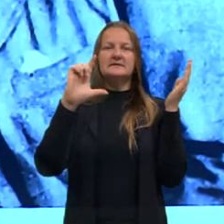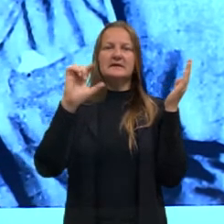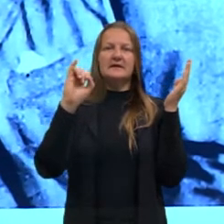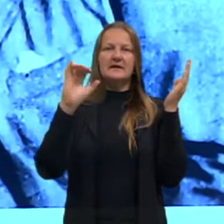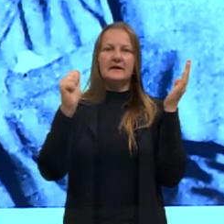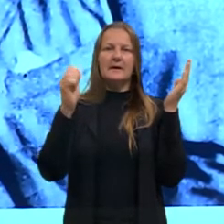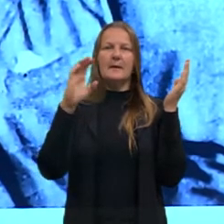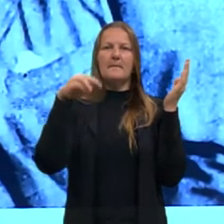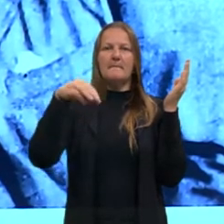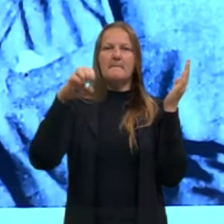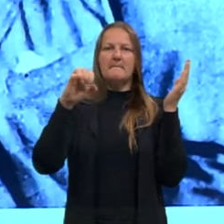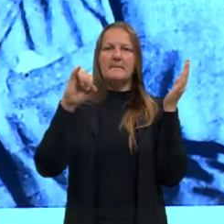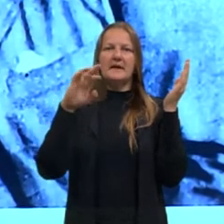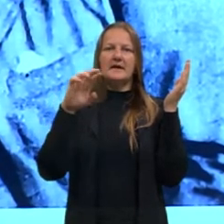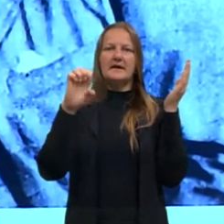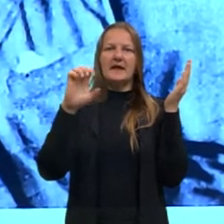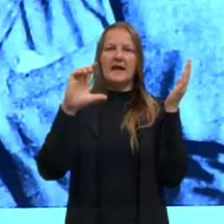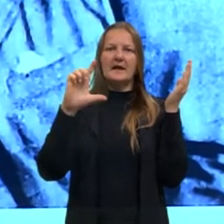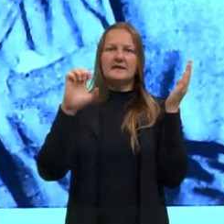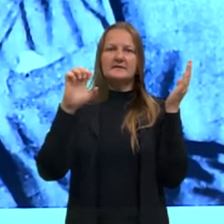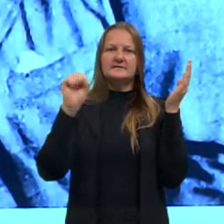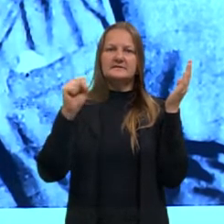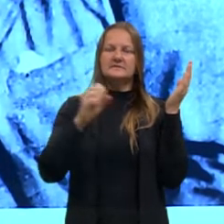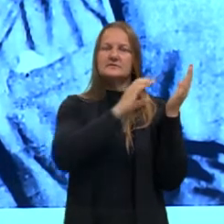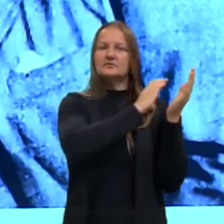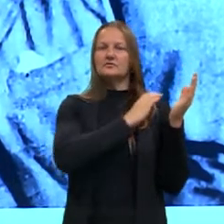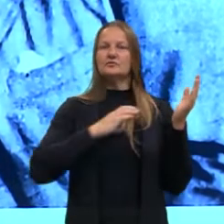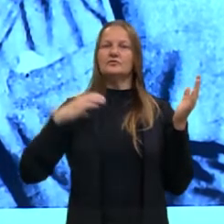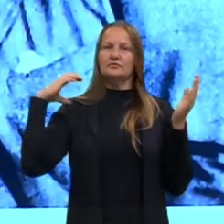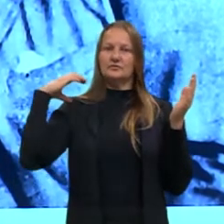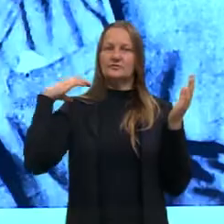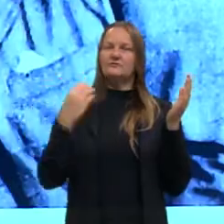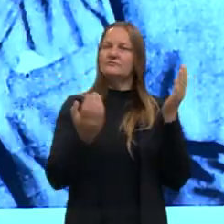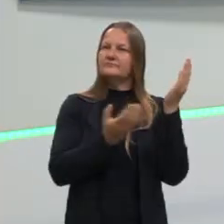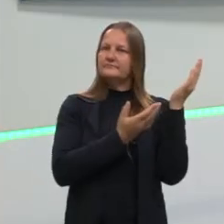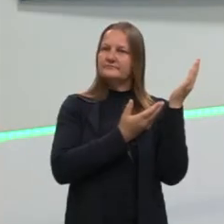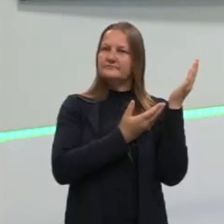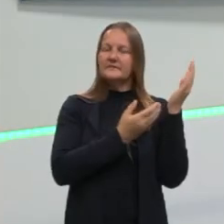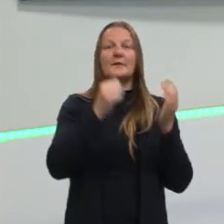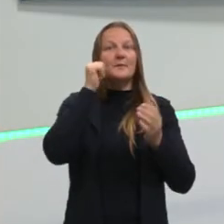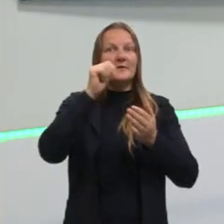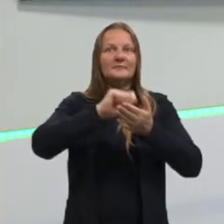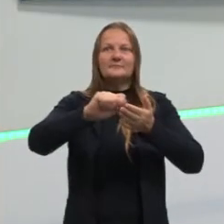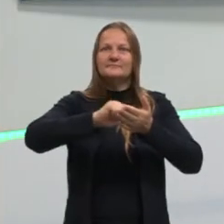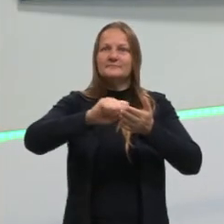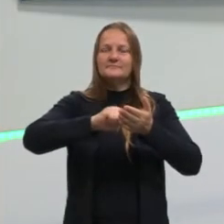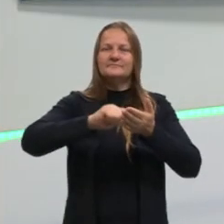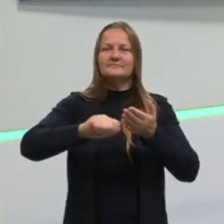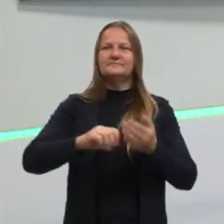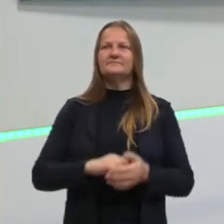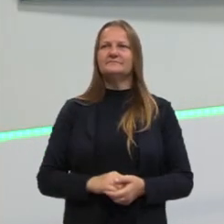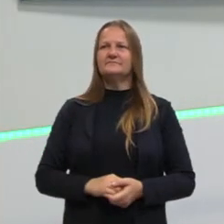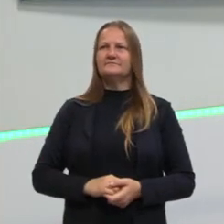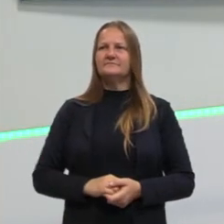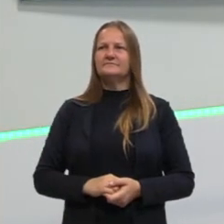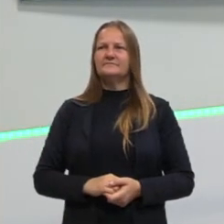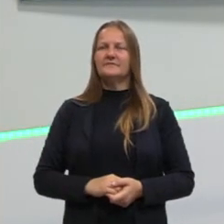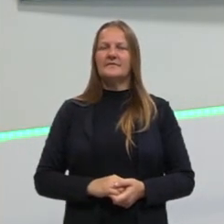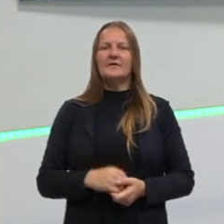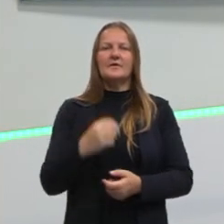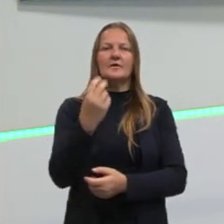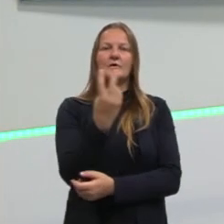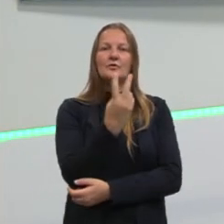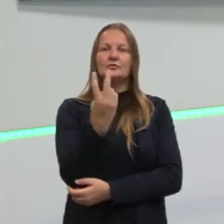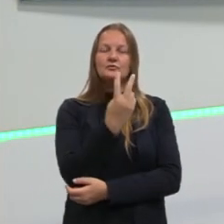acompanha aí, hoje ainda, né? São atribuídos a essa autora. Além do João do Rio e da Cecília